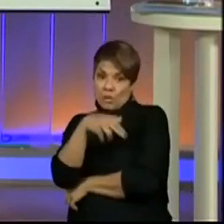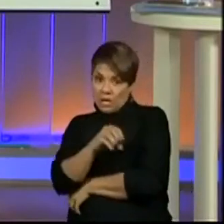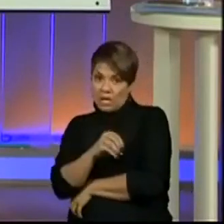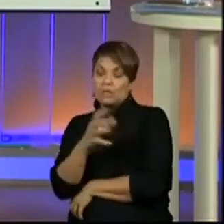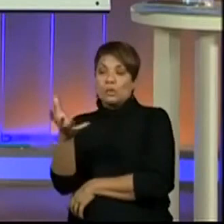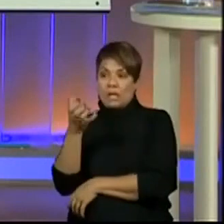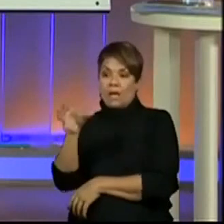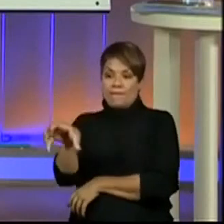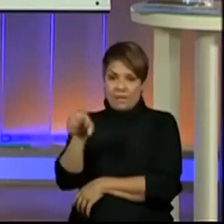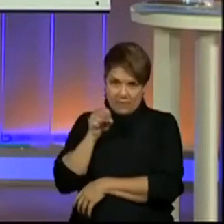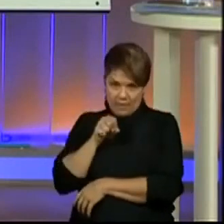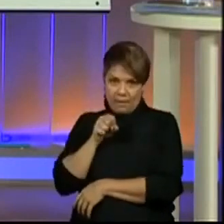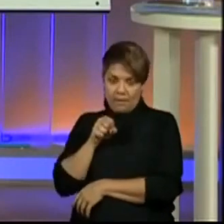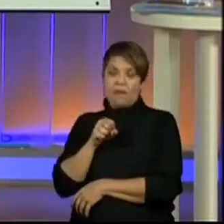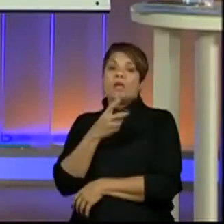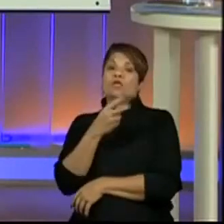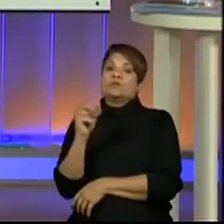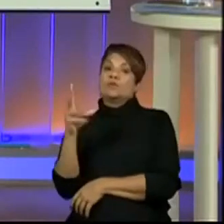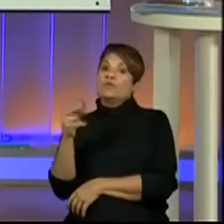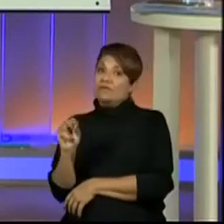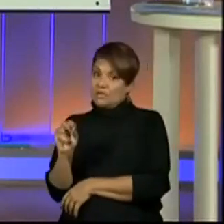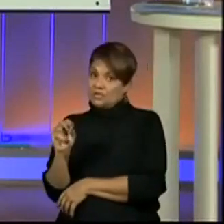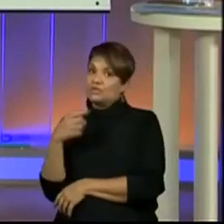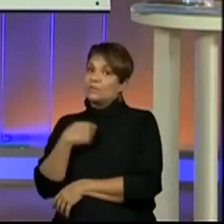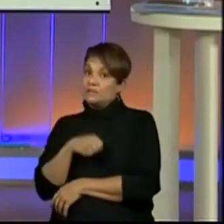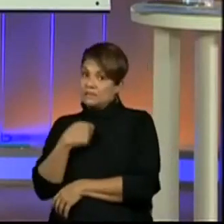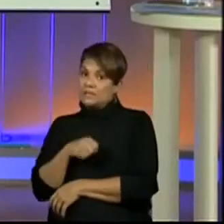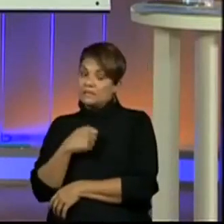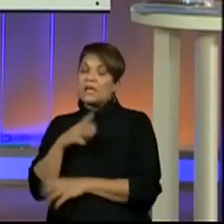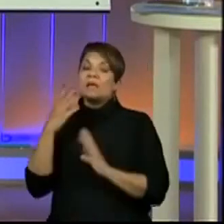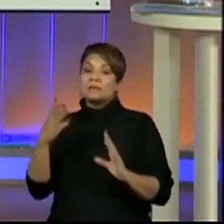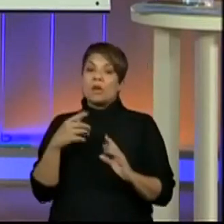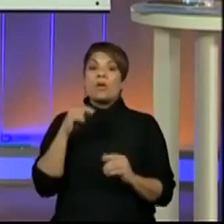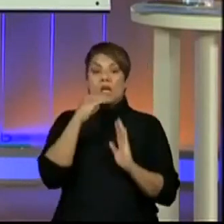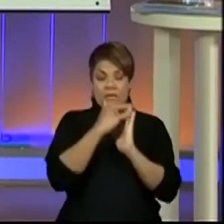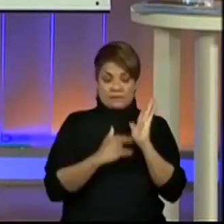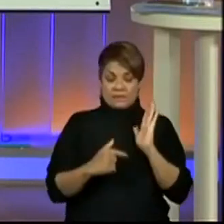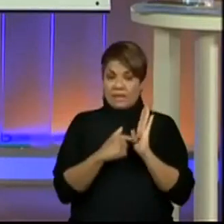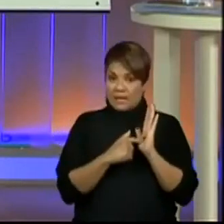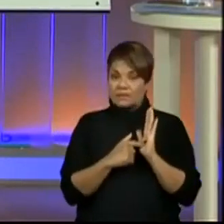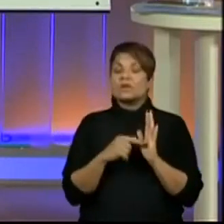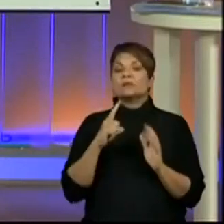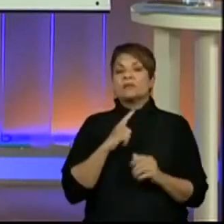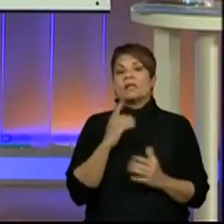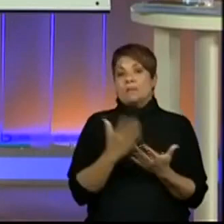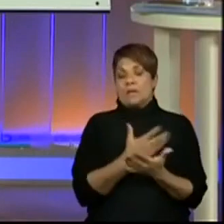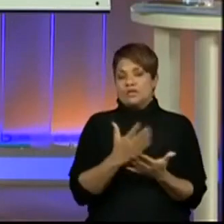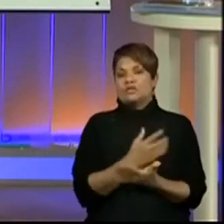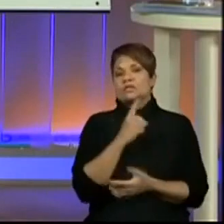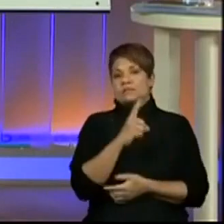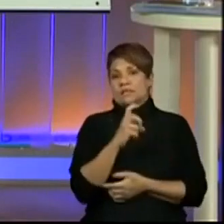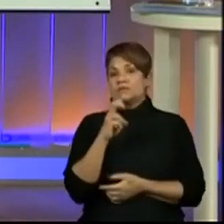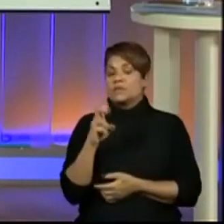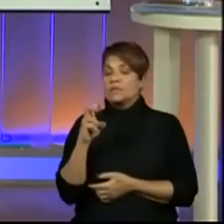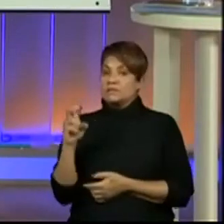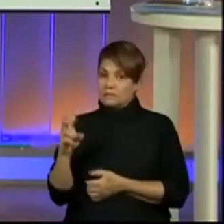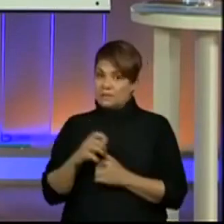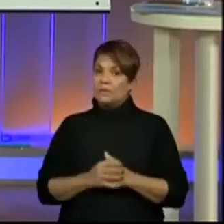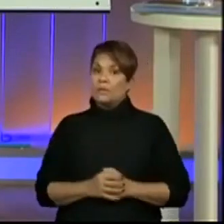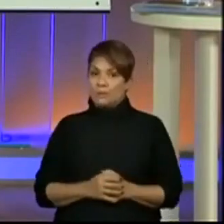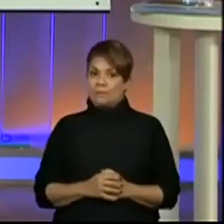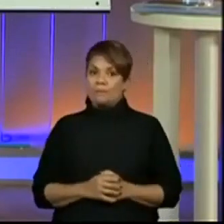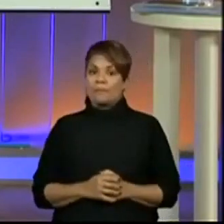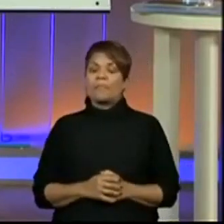pegá-lo, tem que ser 2020. Esse texto está na página 155. Tá? Enquanto vocês pegam, eu vou